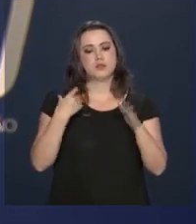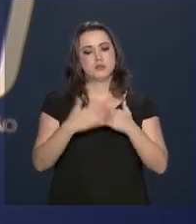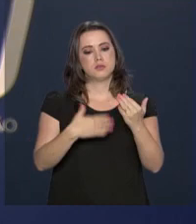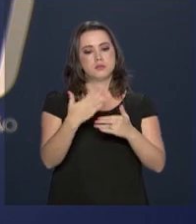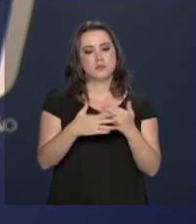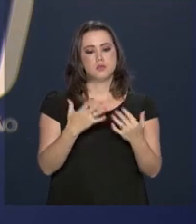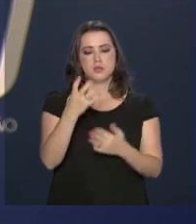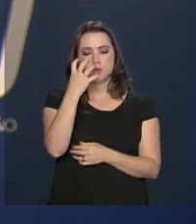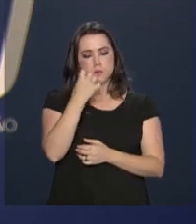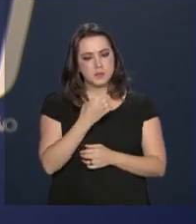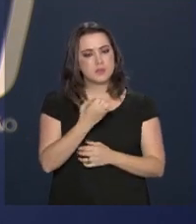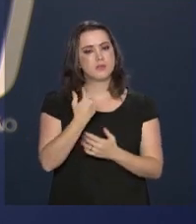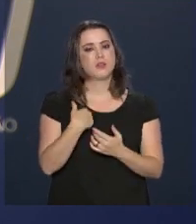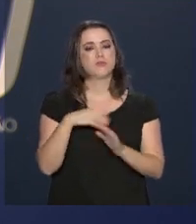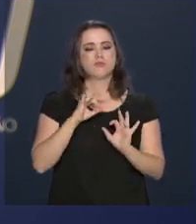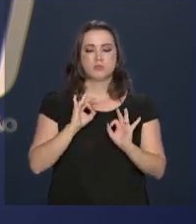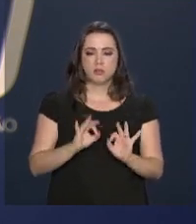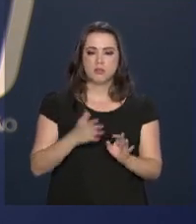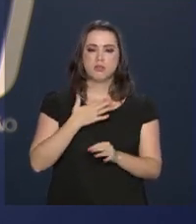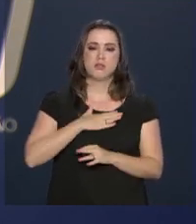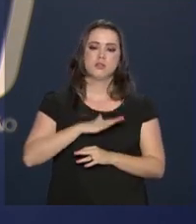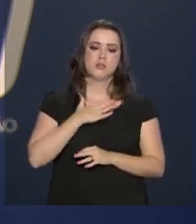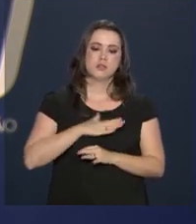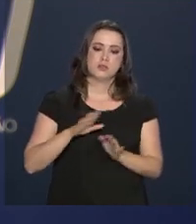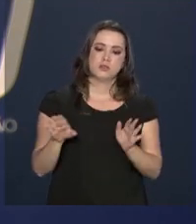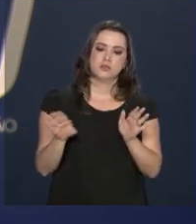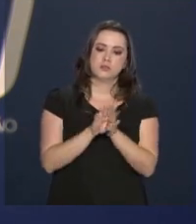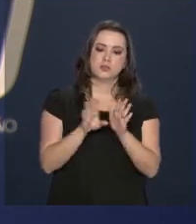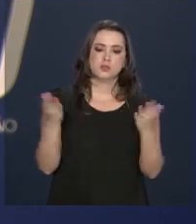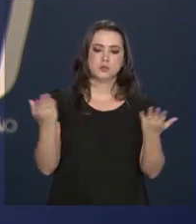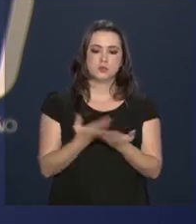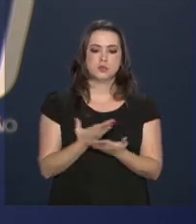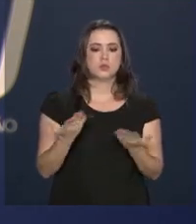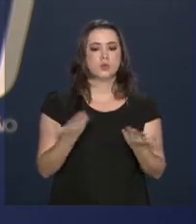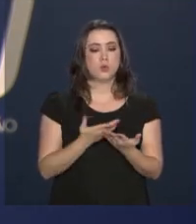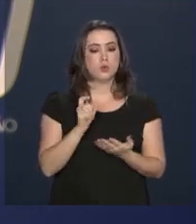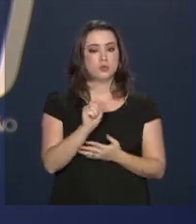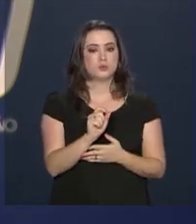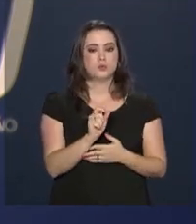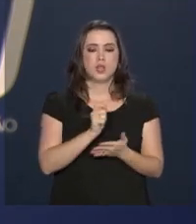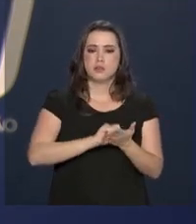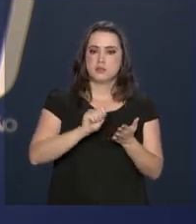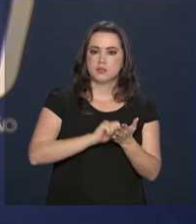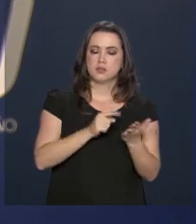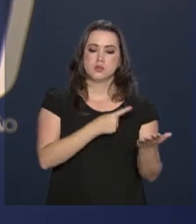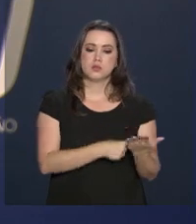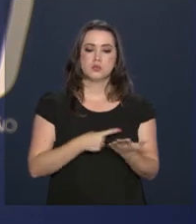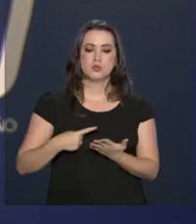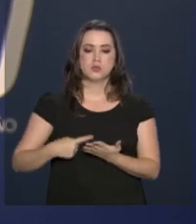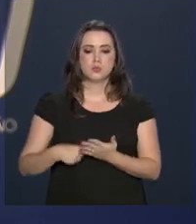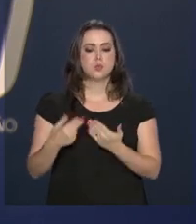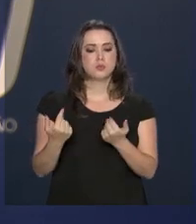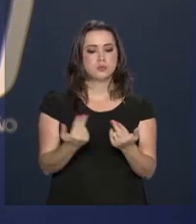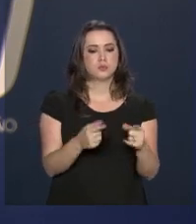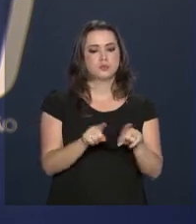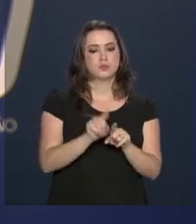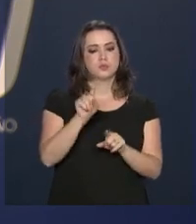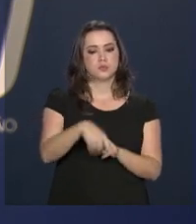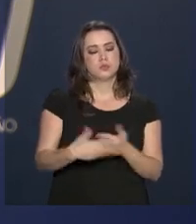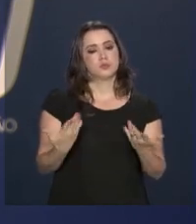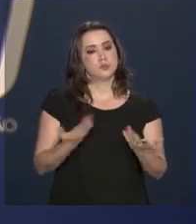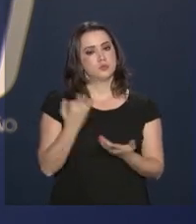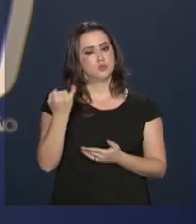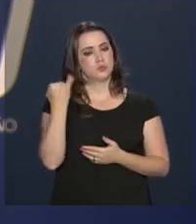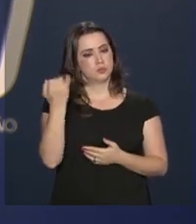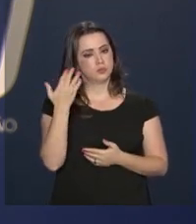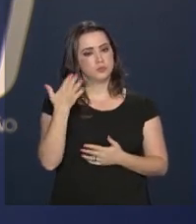bastante seriedade e serenidade. Para que cheguemos exatamente como hoje, a assinatura de um acordo dessa natureza e dessa envergadura,